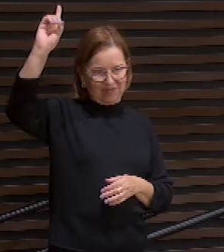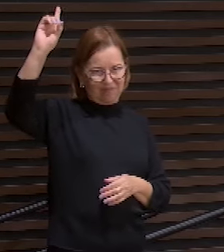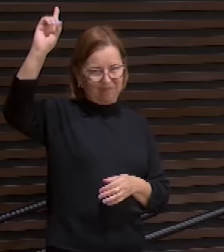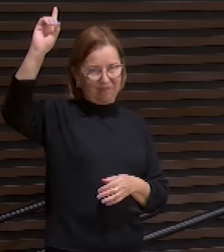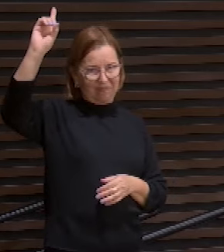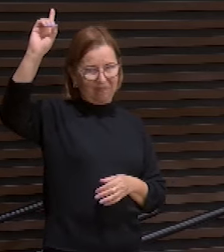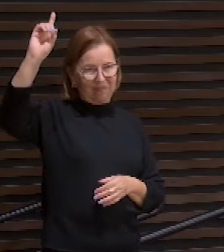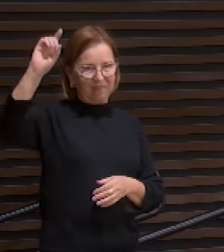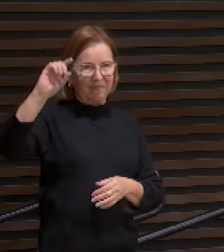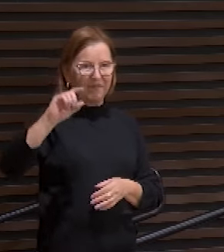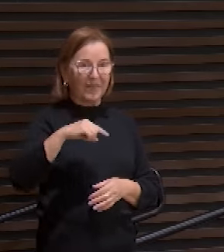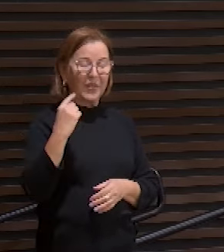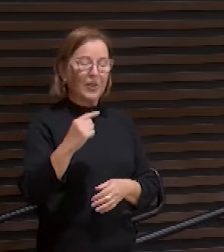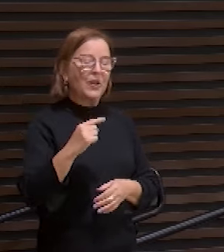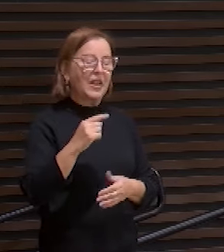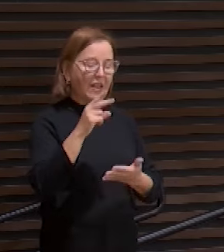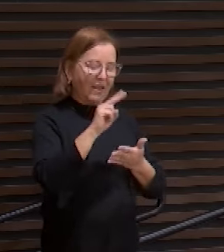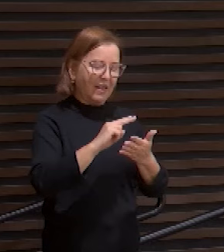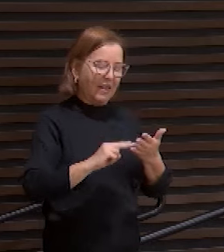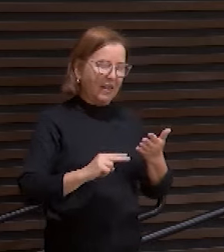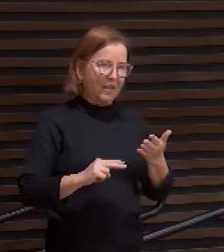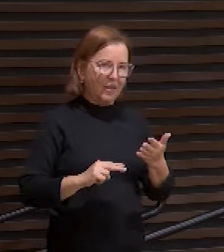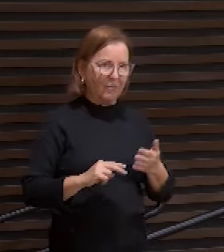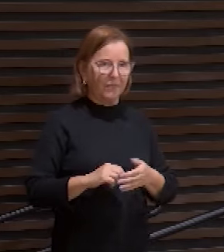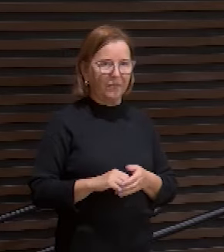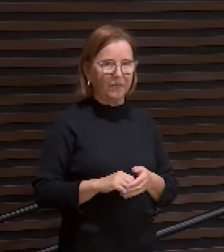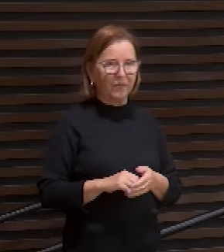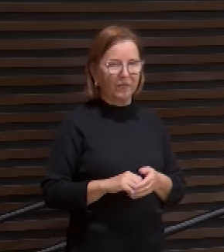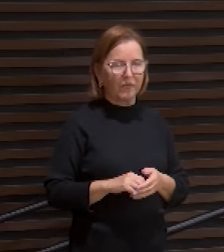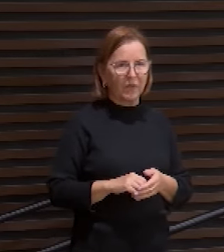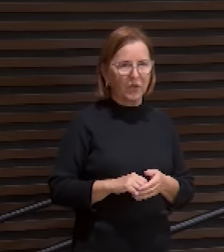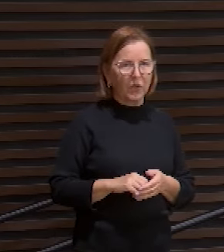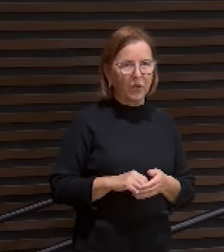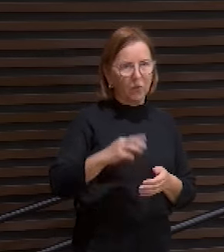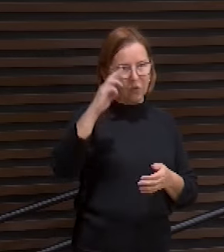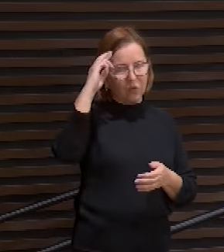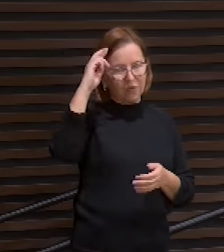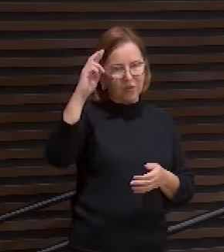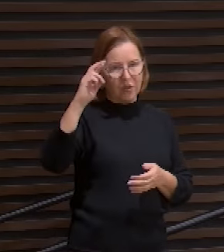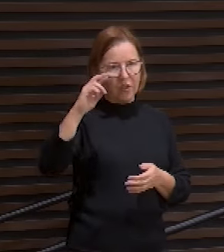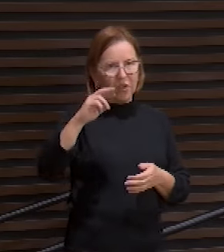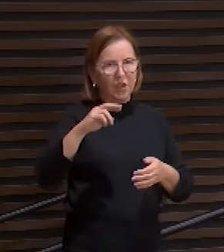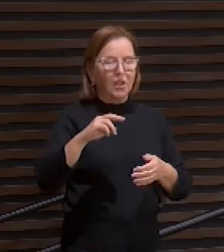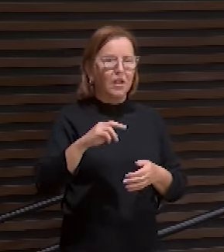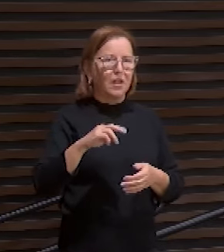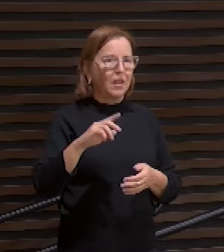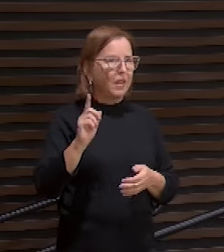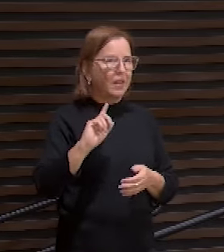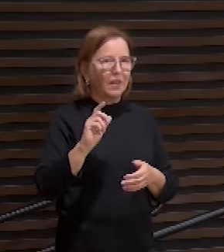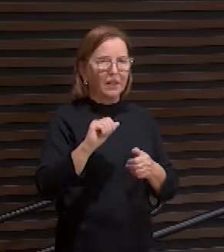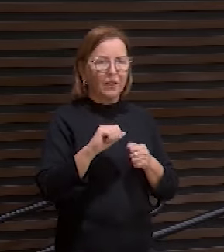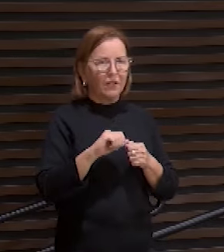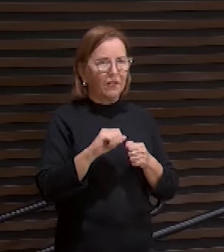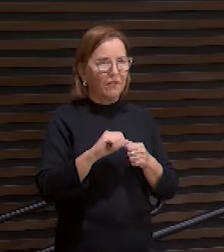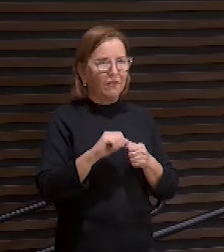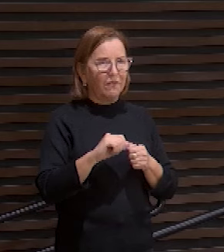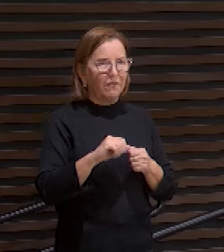nós acabamos de ler ele não cometeu dolo algum se achou na sua boca